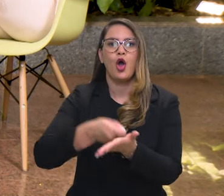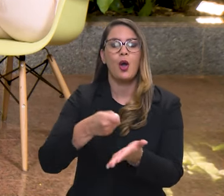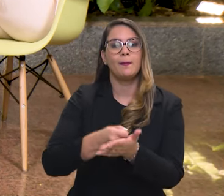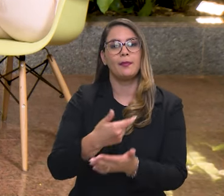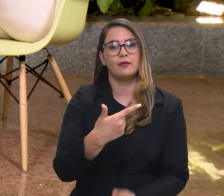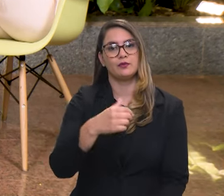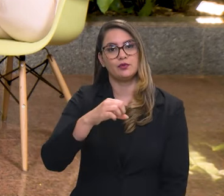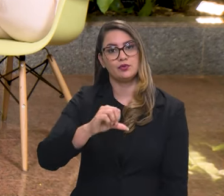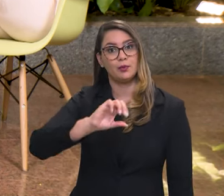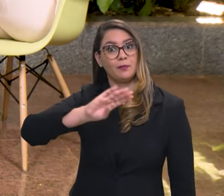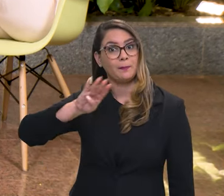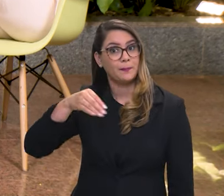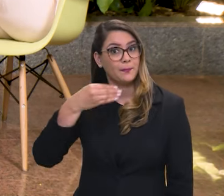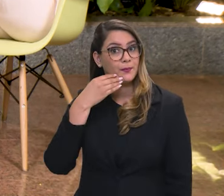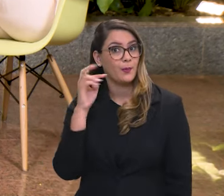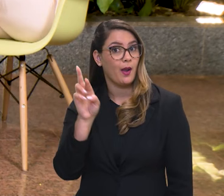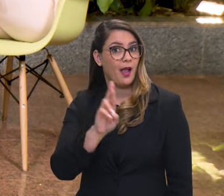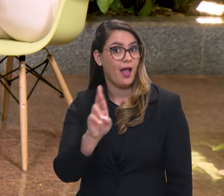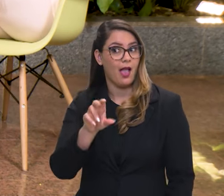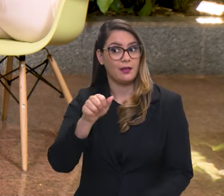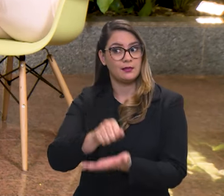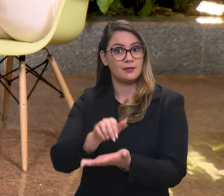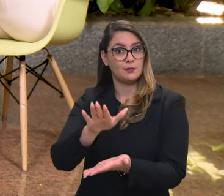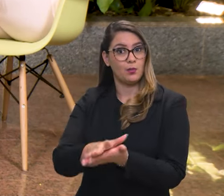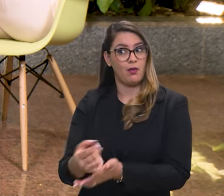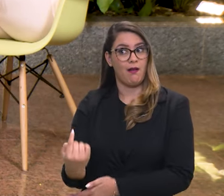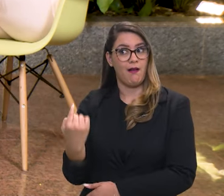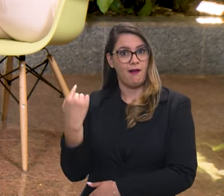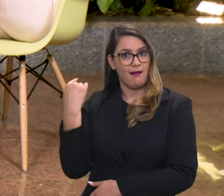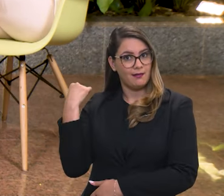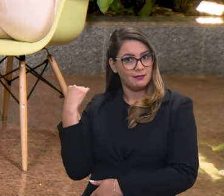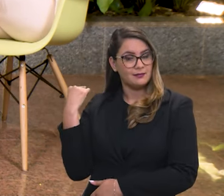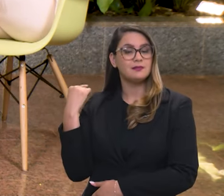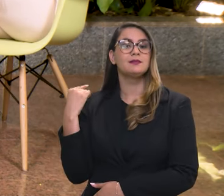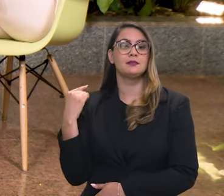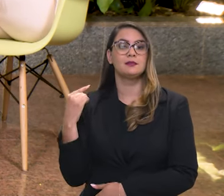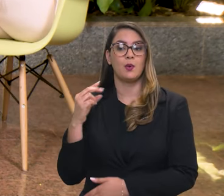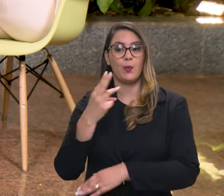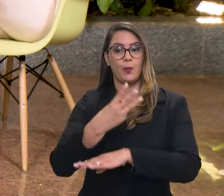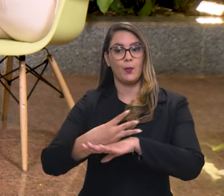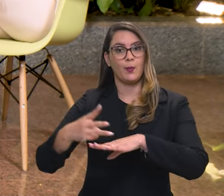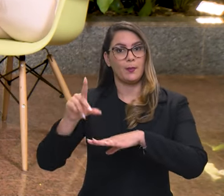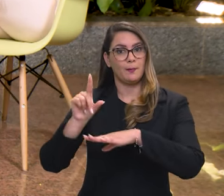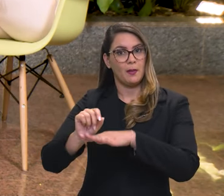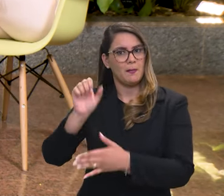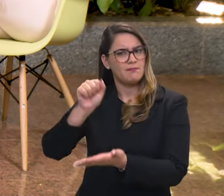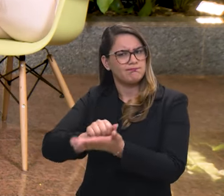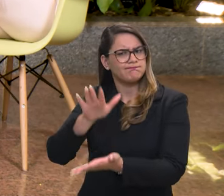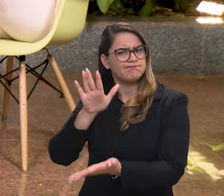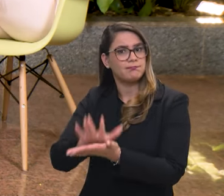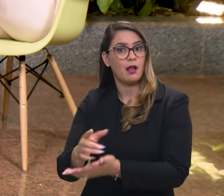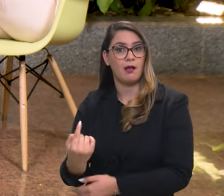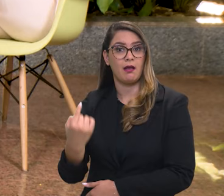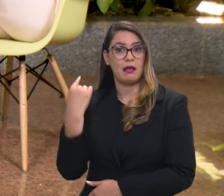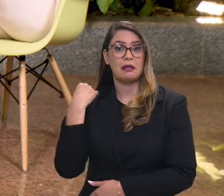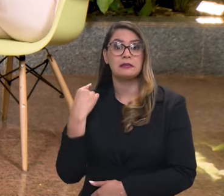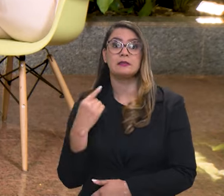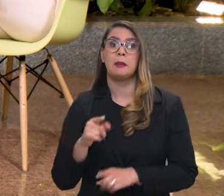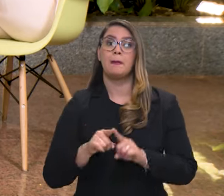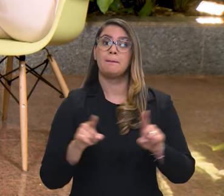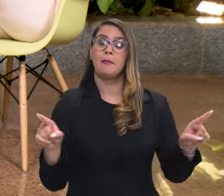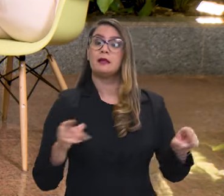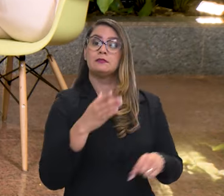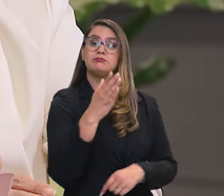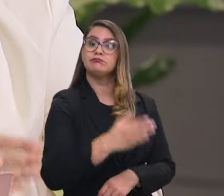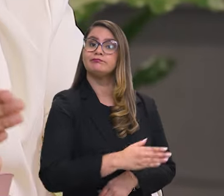cobrança também de R$ 29 bilhões em multas que foram aplicadas pelo Ibama no passado. E